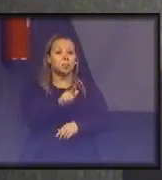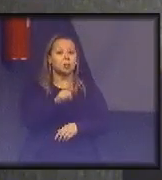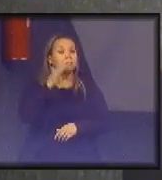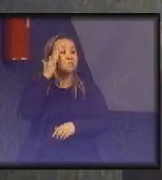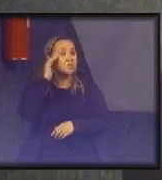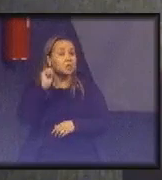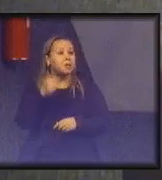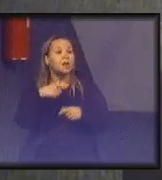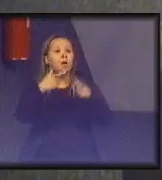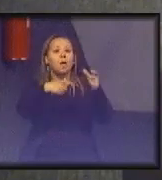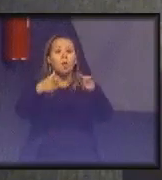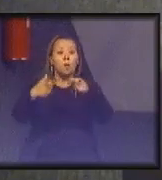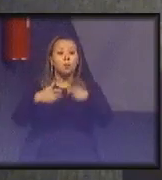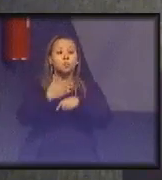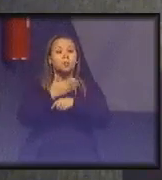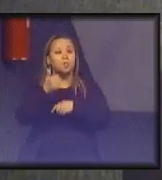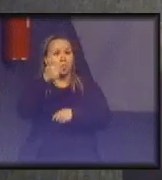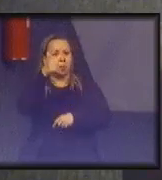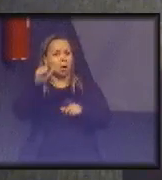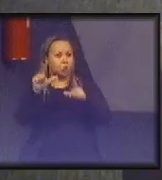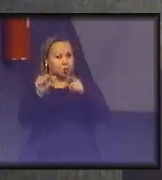identificar onde que vocês podem melhorar.